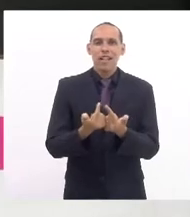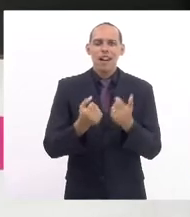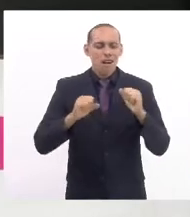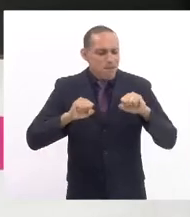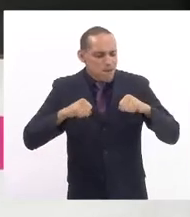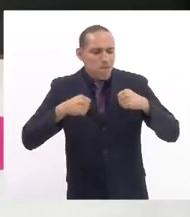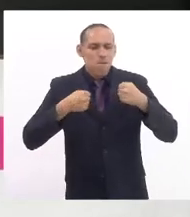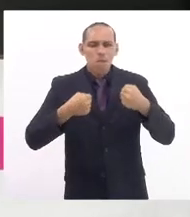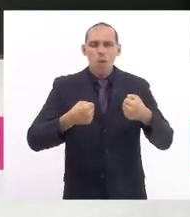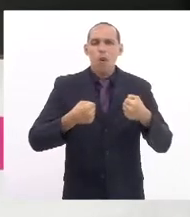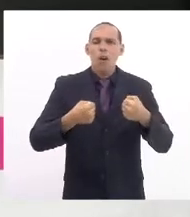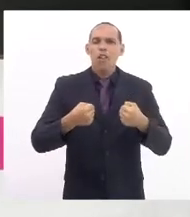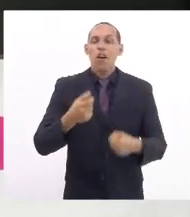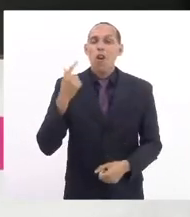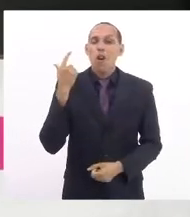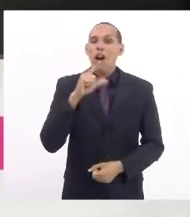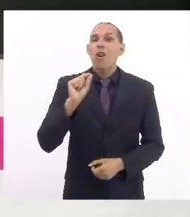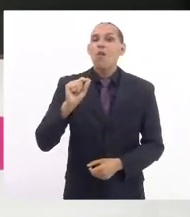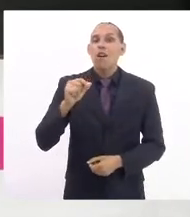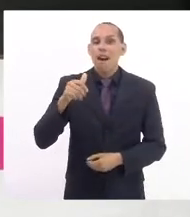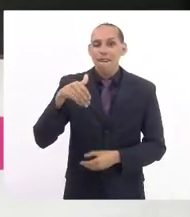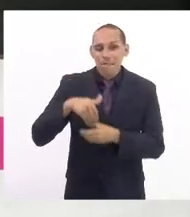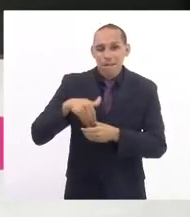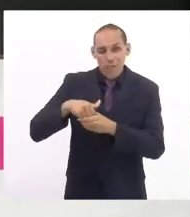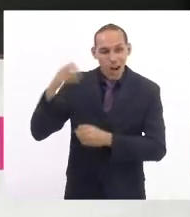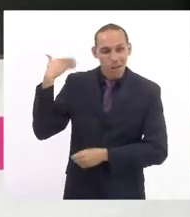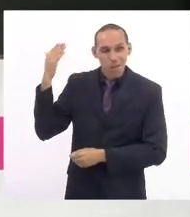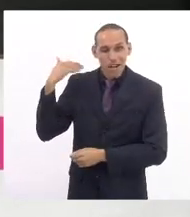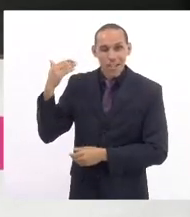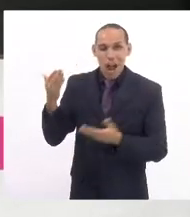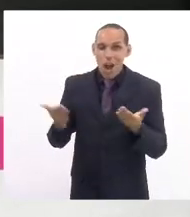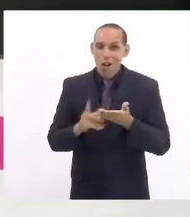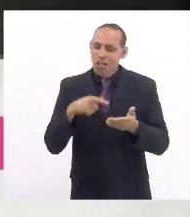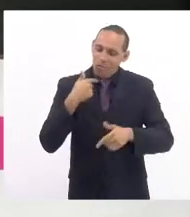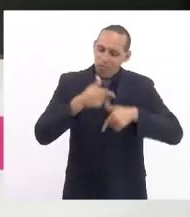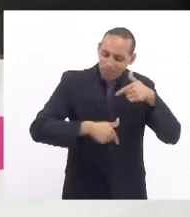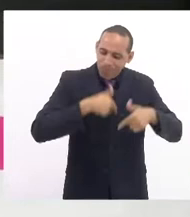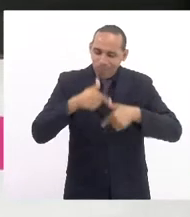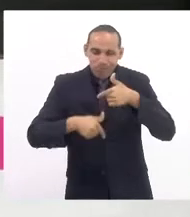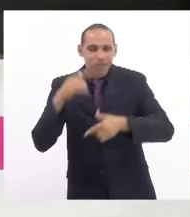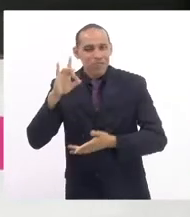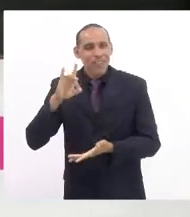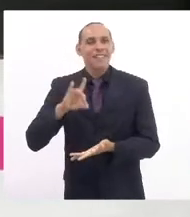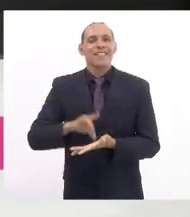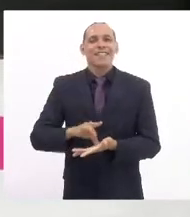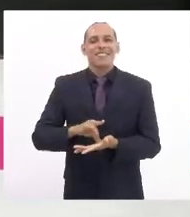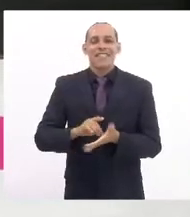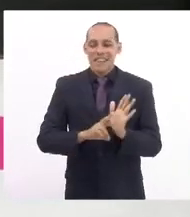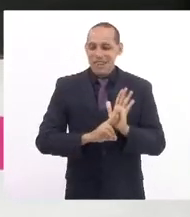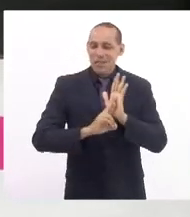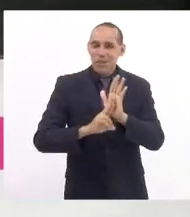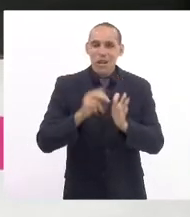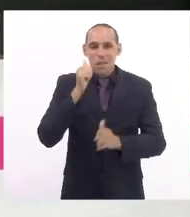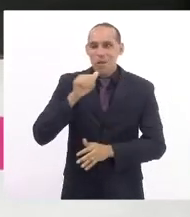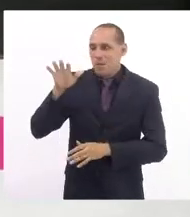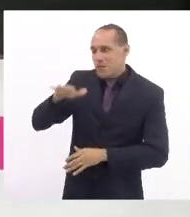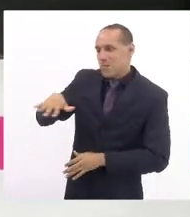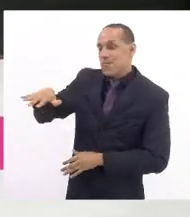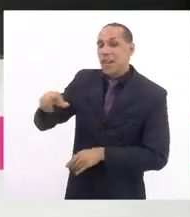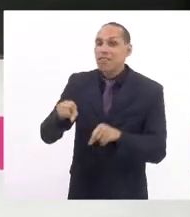valer os votos que recebemos maciçamente das mulheres e daqueles homens que